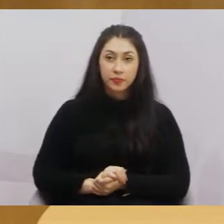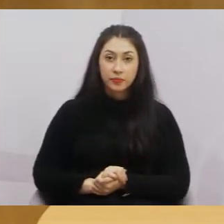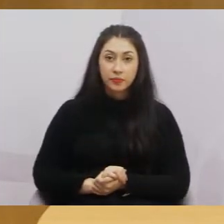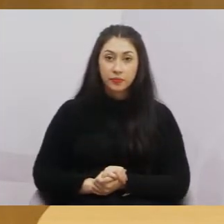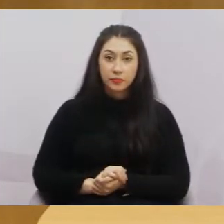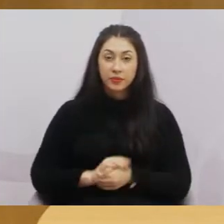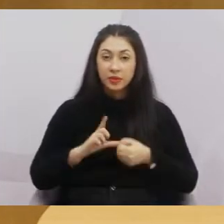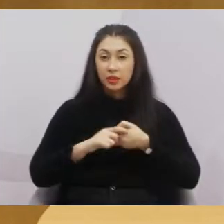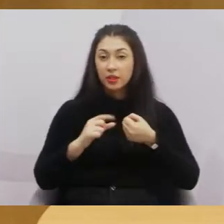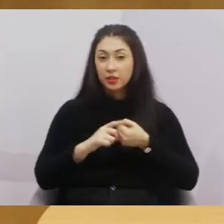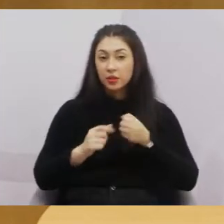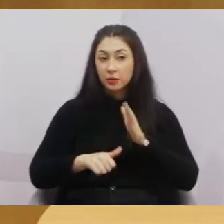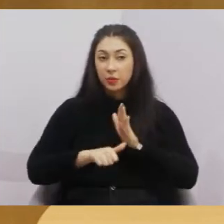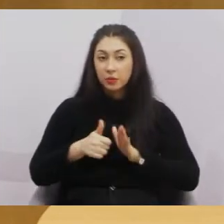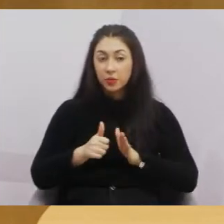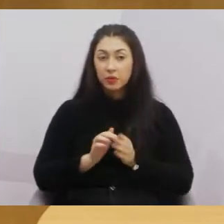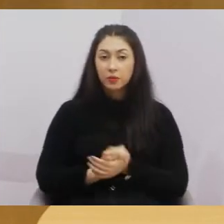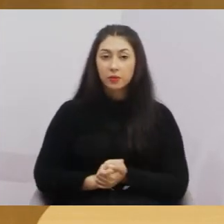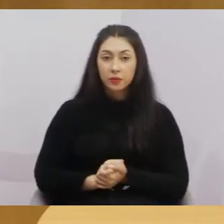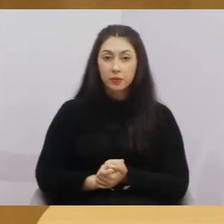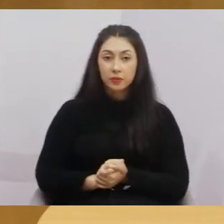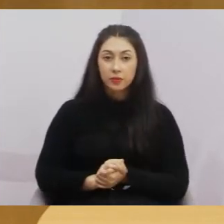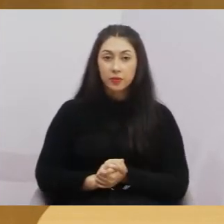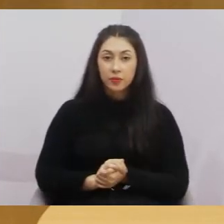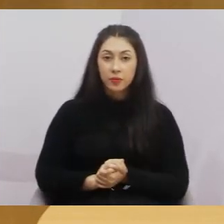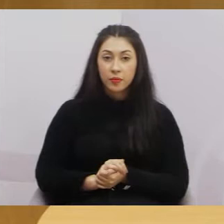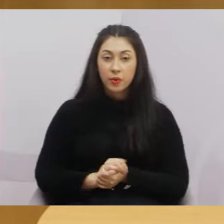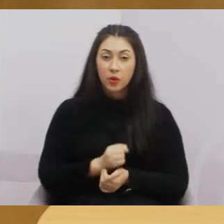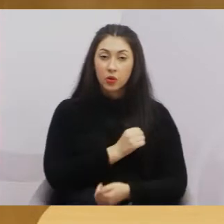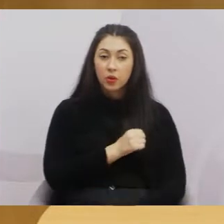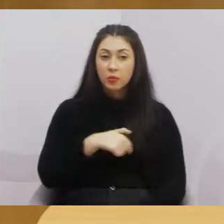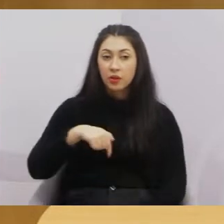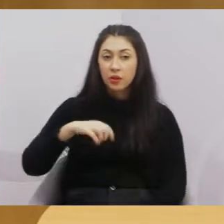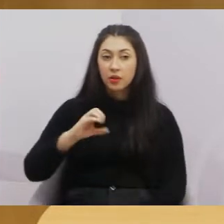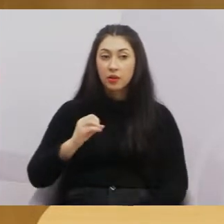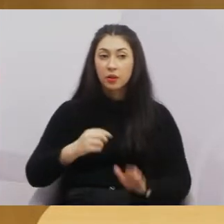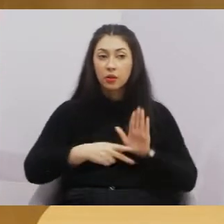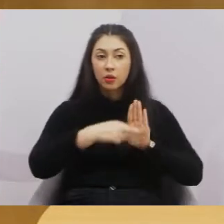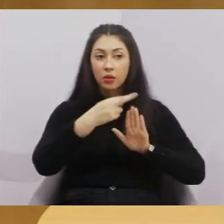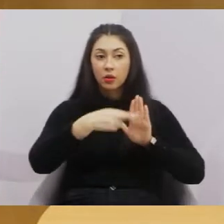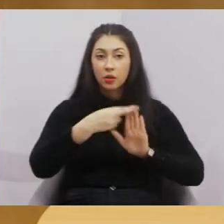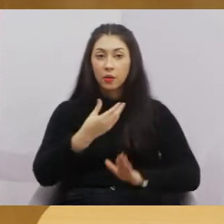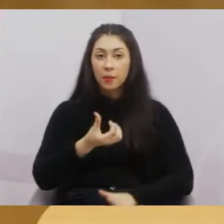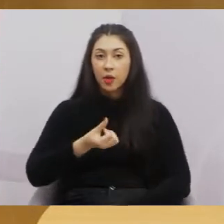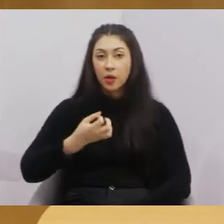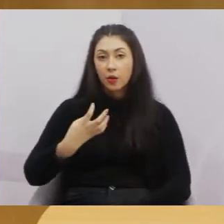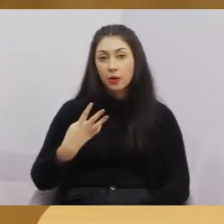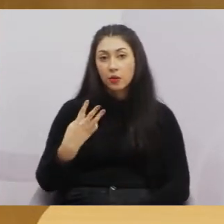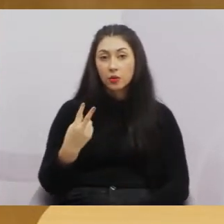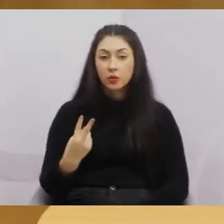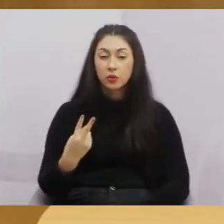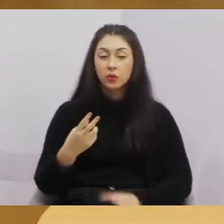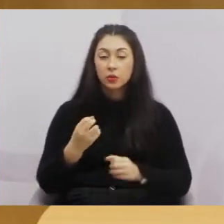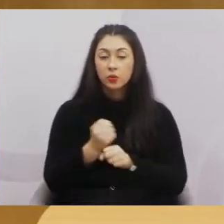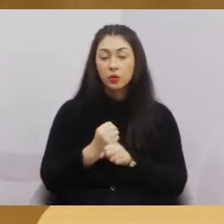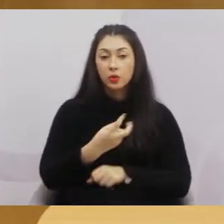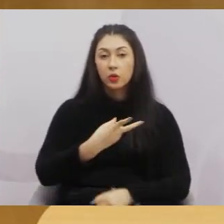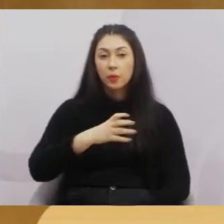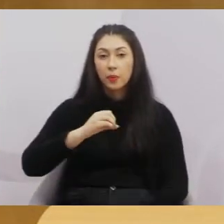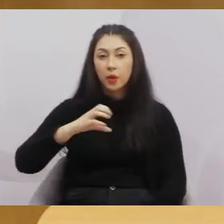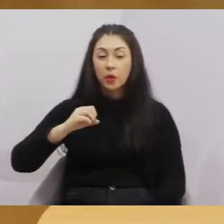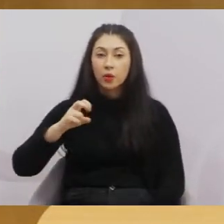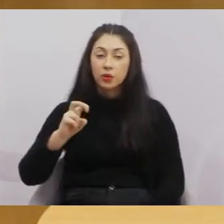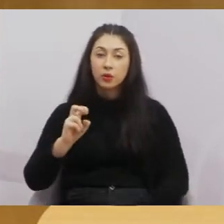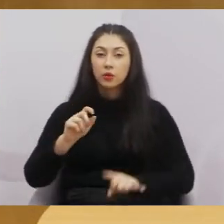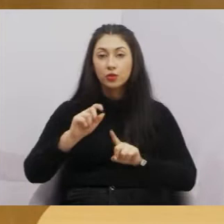Artigo 1º. O capítulo do artigo 70 da resolução nº 642, de 2005, de 29 de setembro